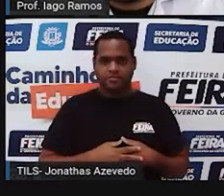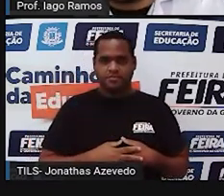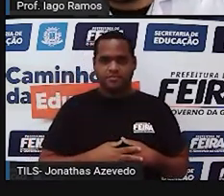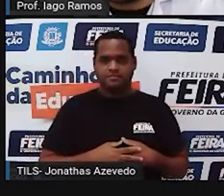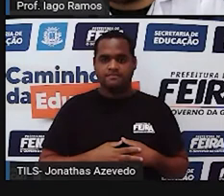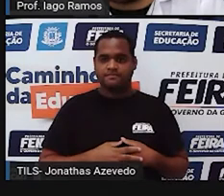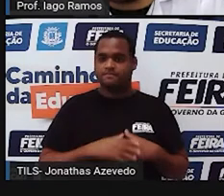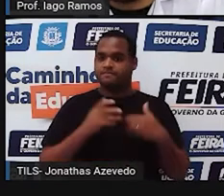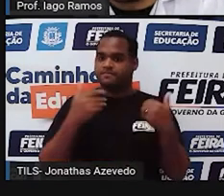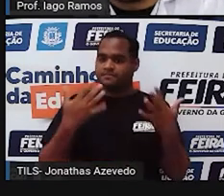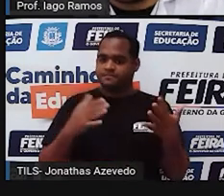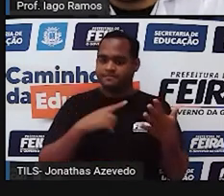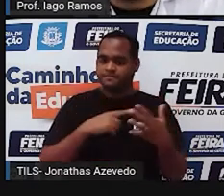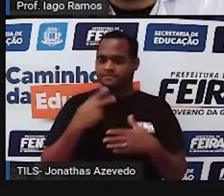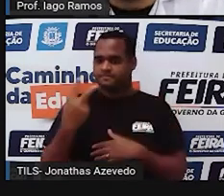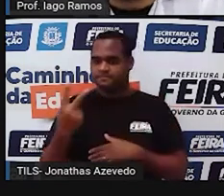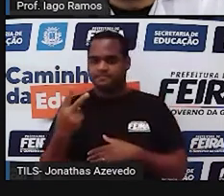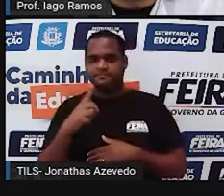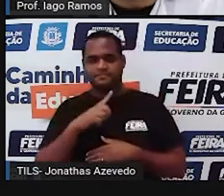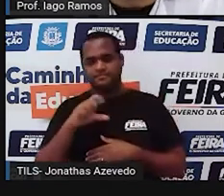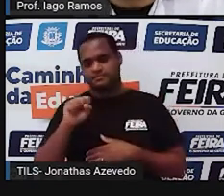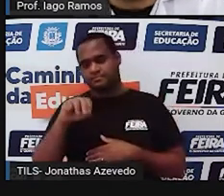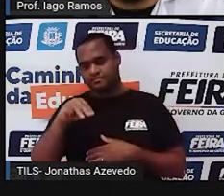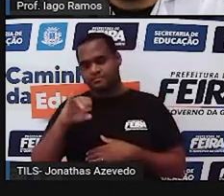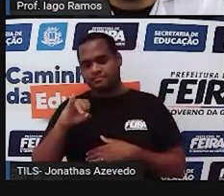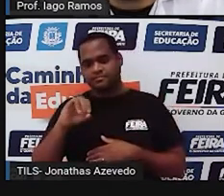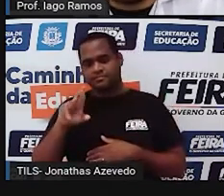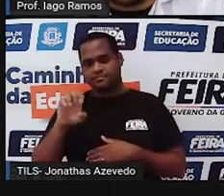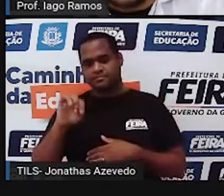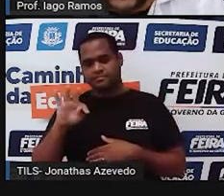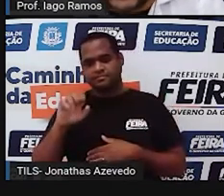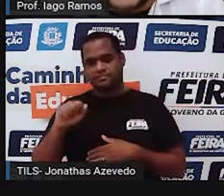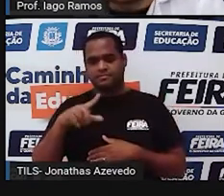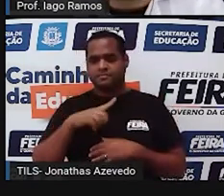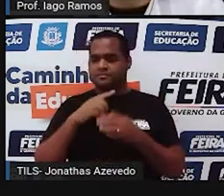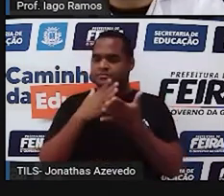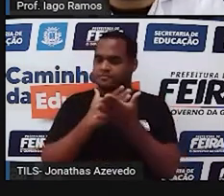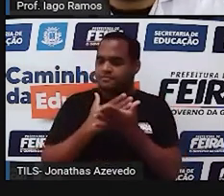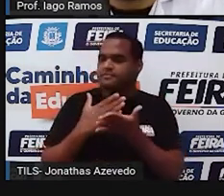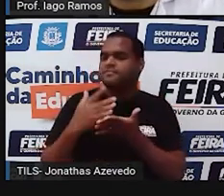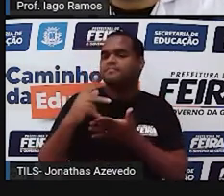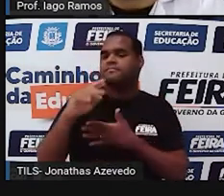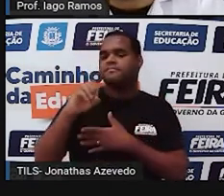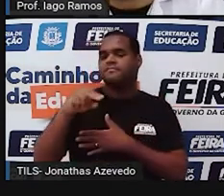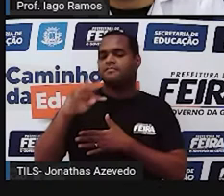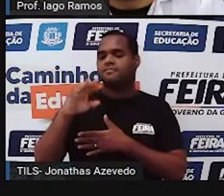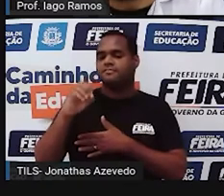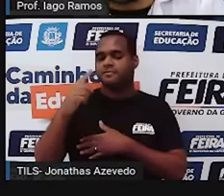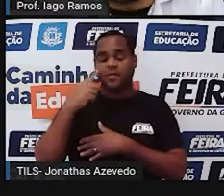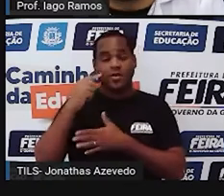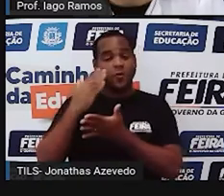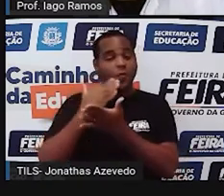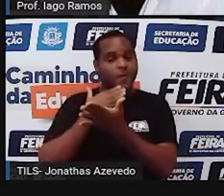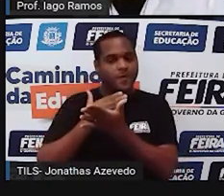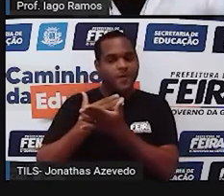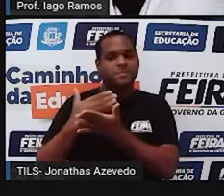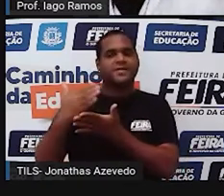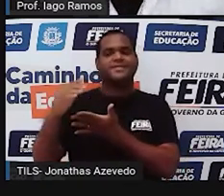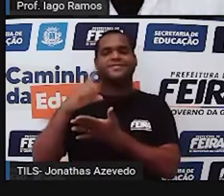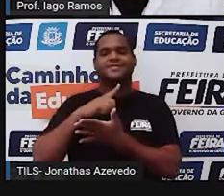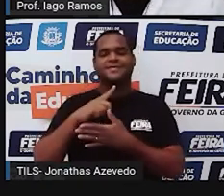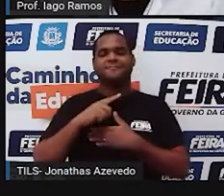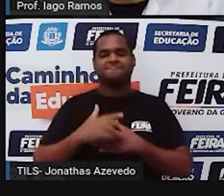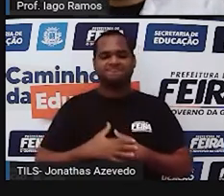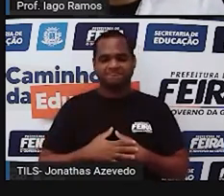Então eu tenho ali duas semirretas começando no mesmo ponto. Esse ponto é chamado ponto de origem. É onde está